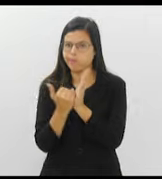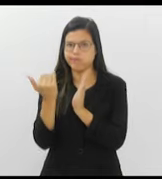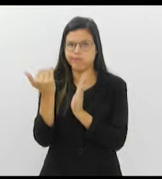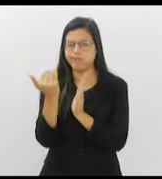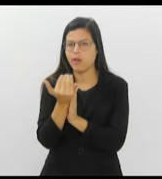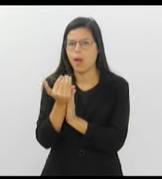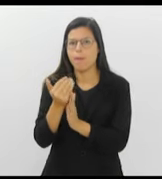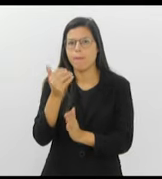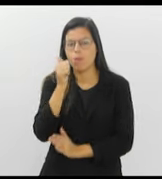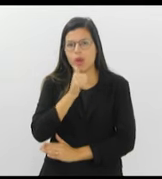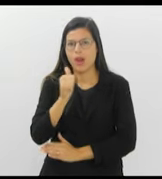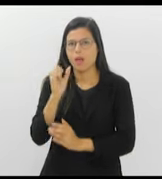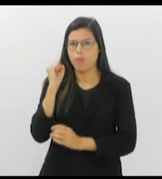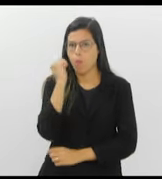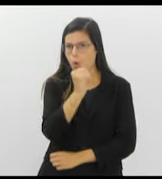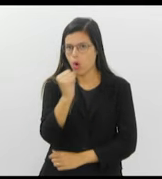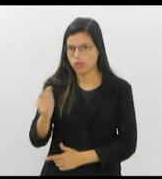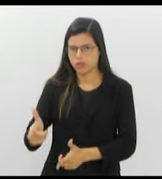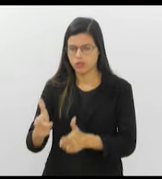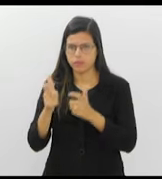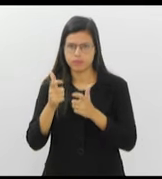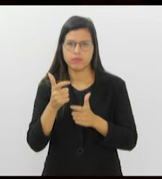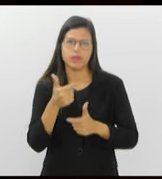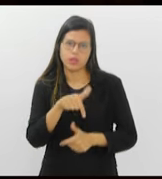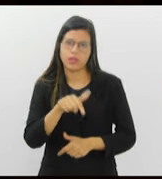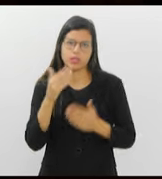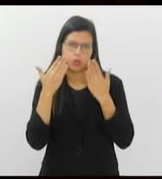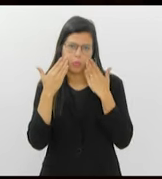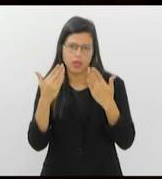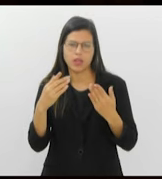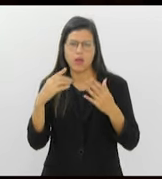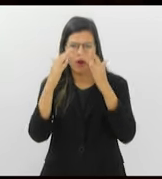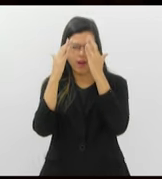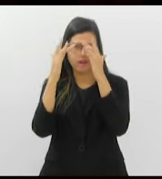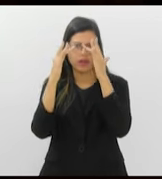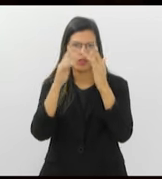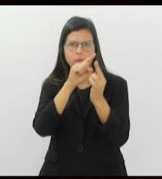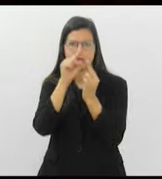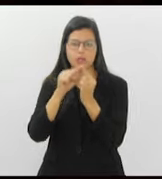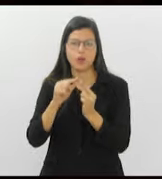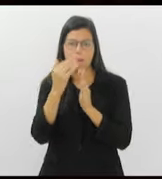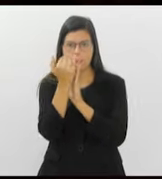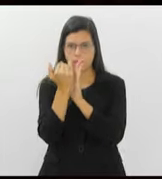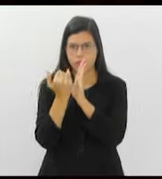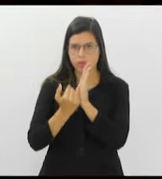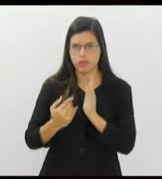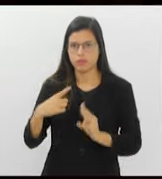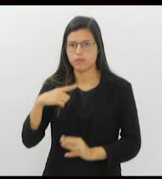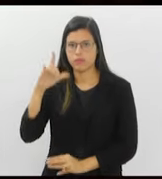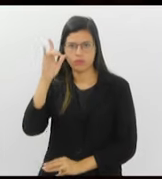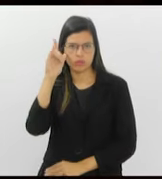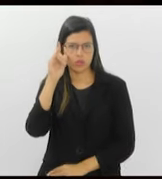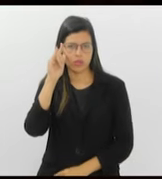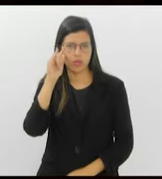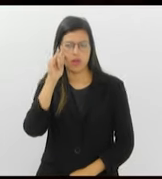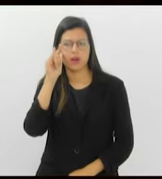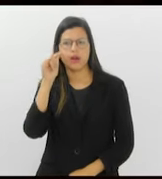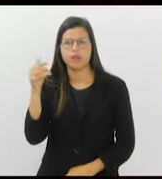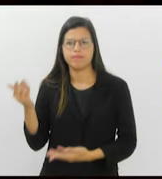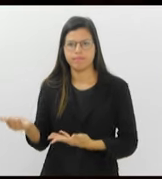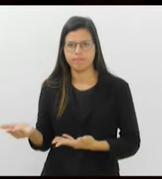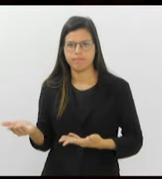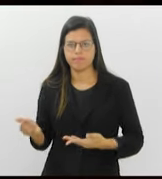E outras mulheres levam a uma reflexão desta realidade. A programação completa você pode ver na página do Instagram, arroba